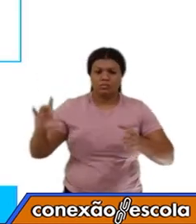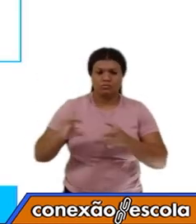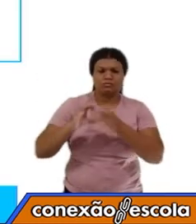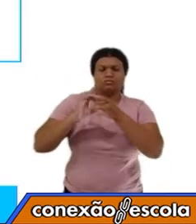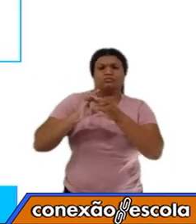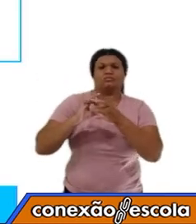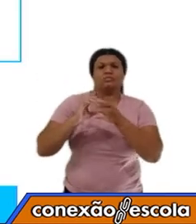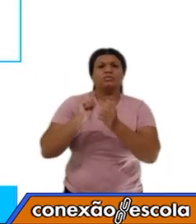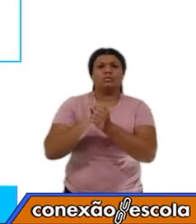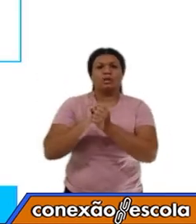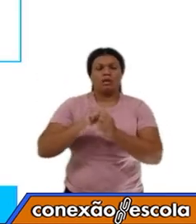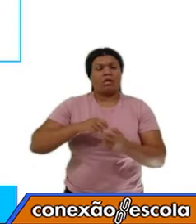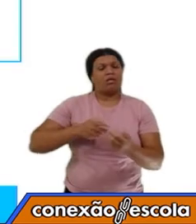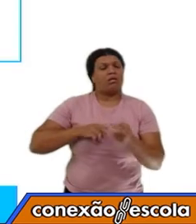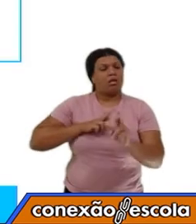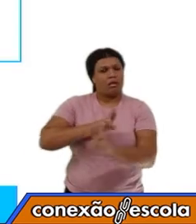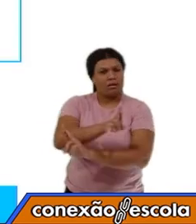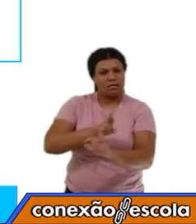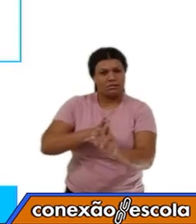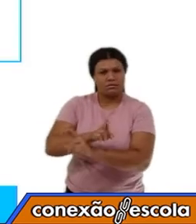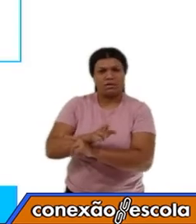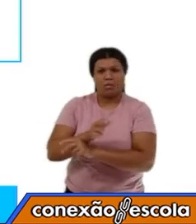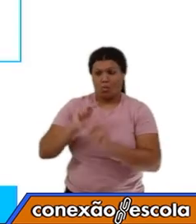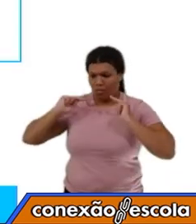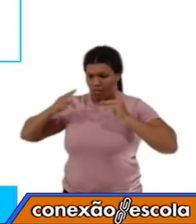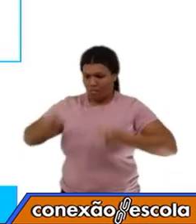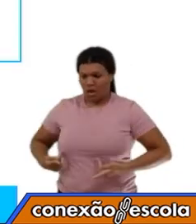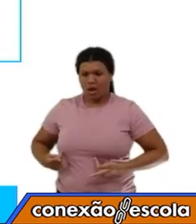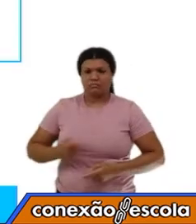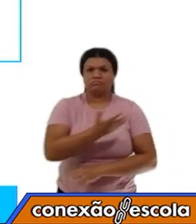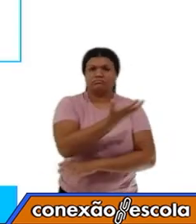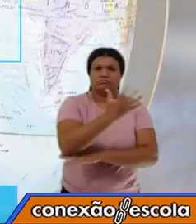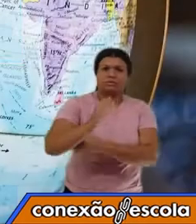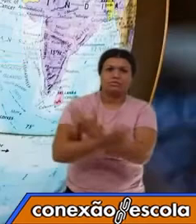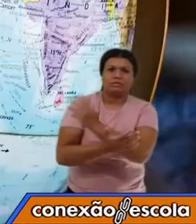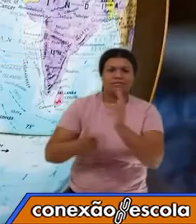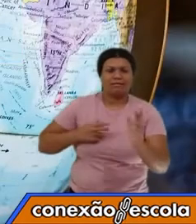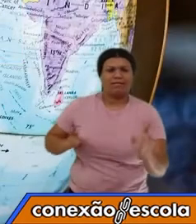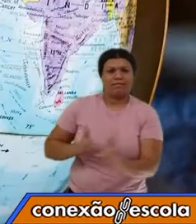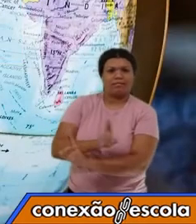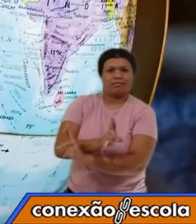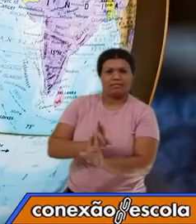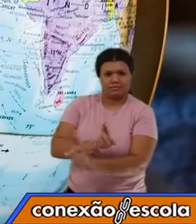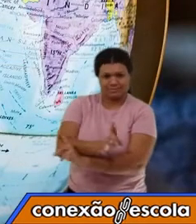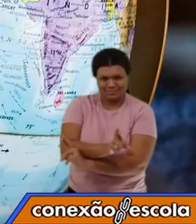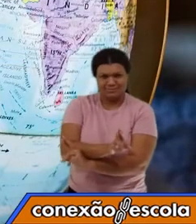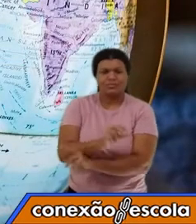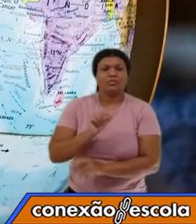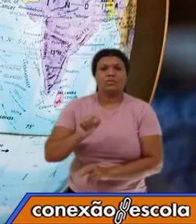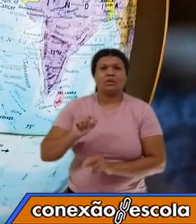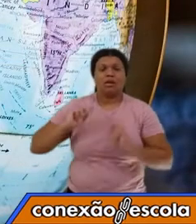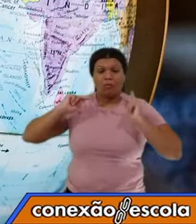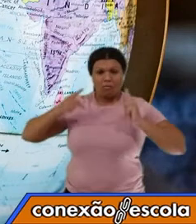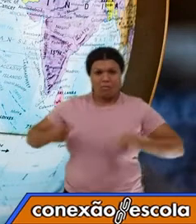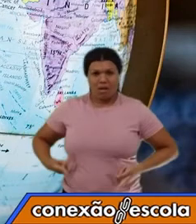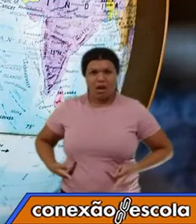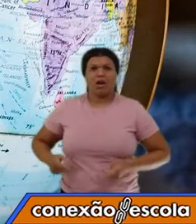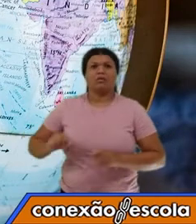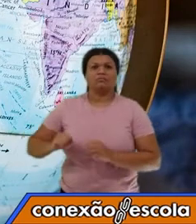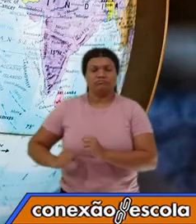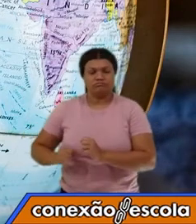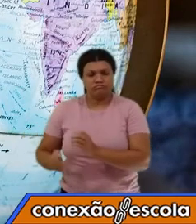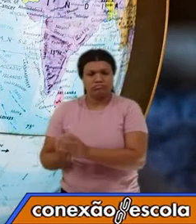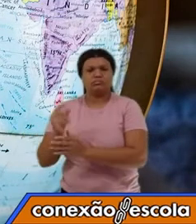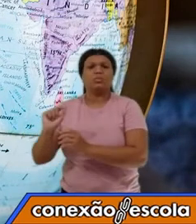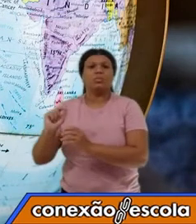relações entre o ser humano e a natureza. O ser humano constitui a sociedade, a sociedade formada